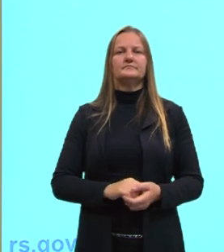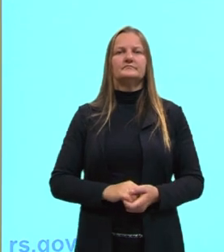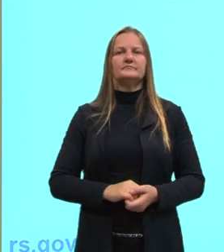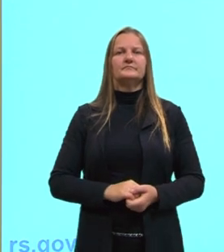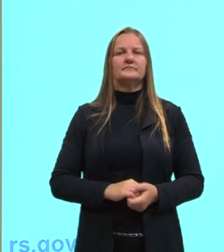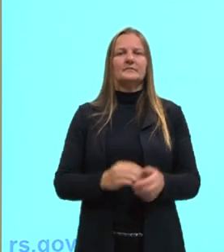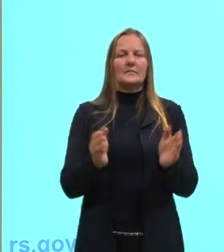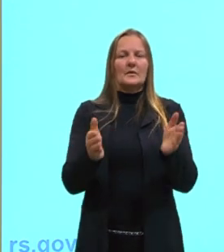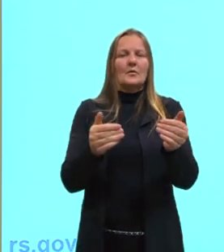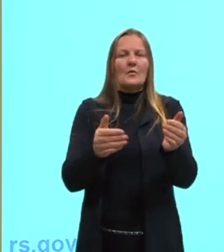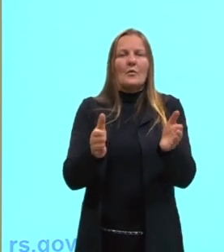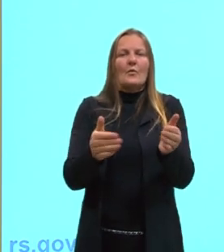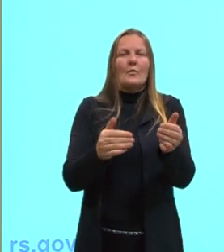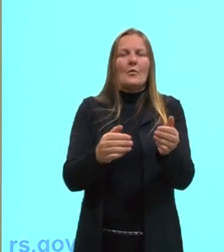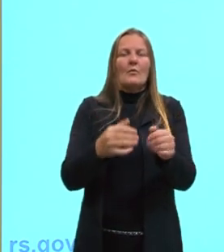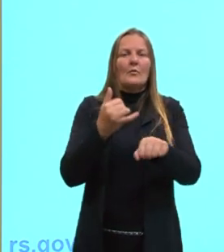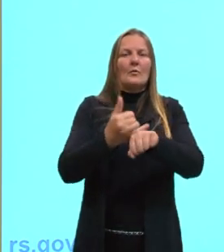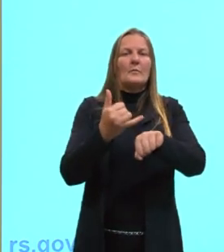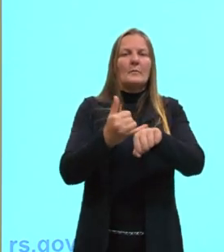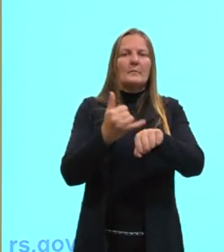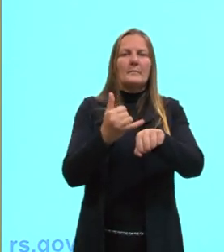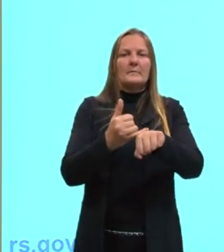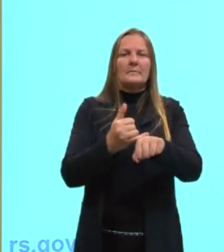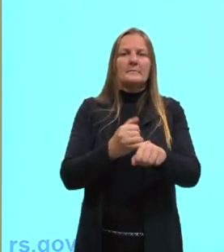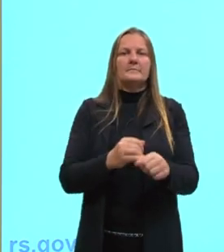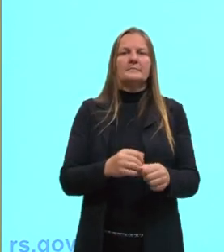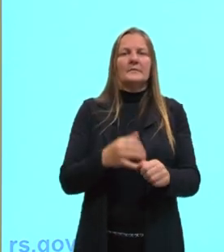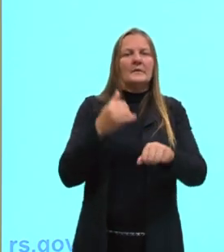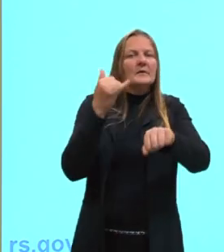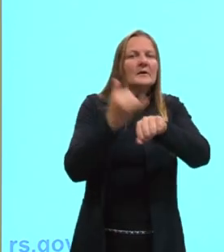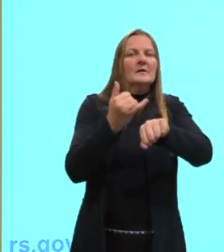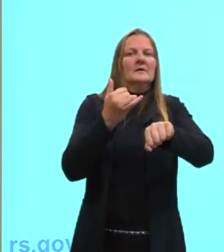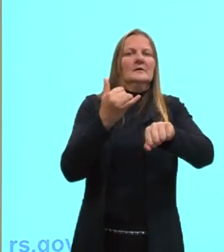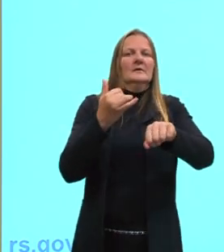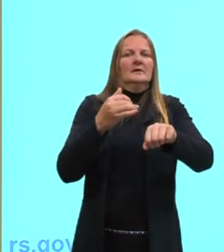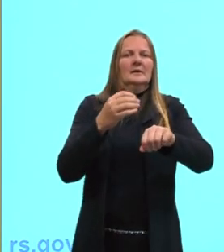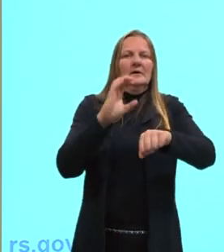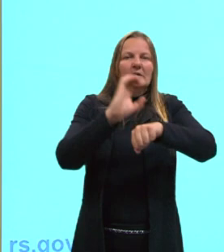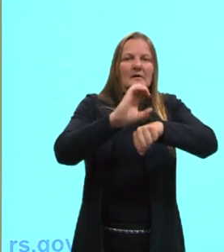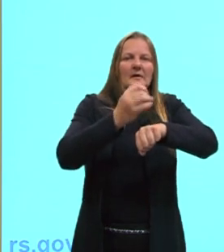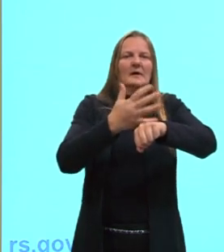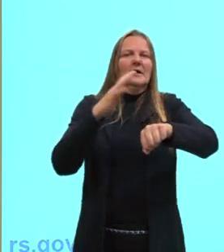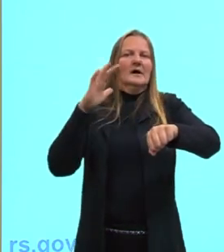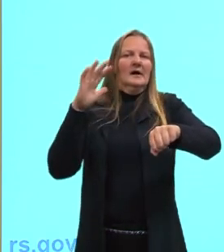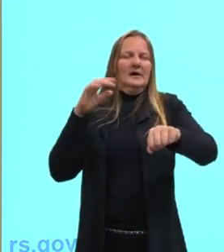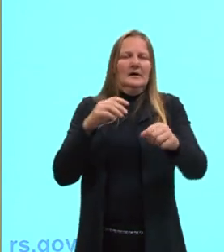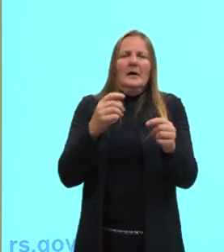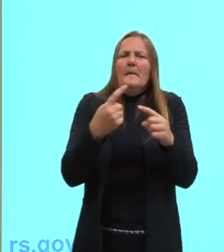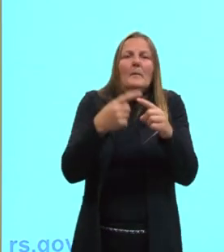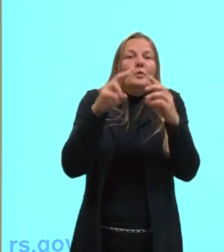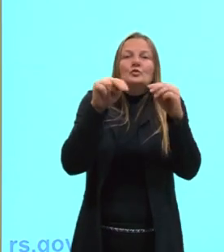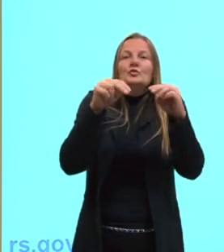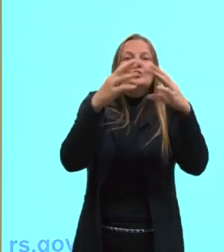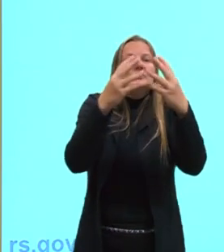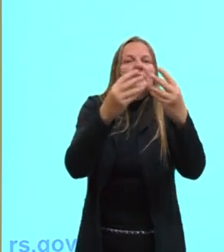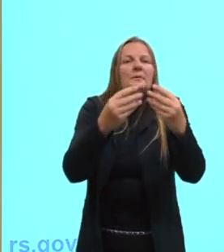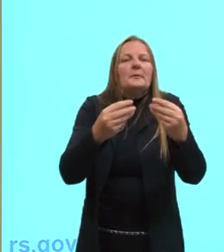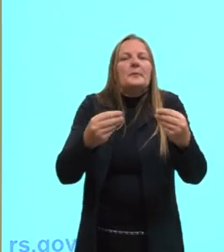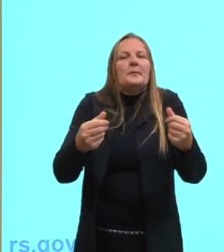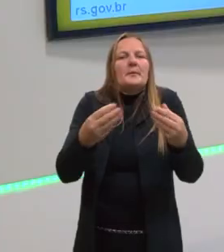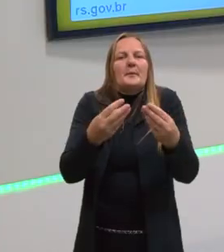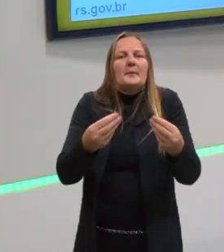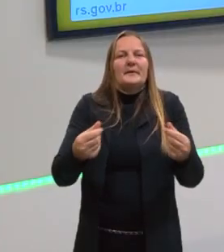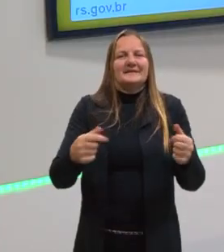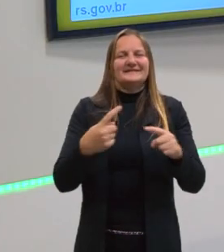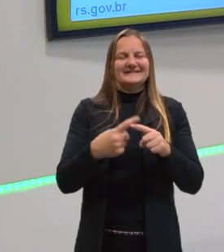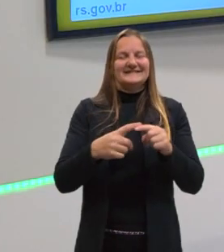num cubo de metal, né? De ferro, de cobre, enfim. Ele não vai derreter, né, Só se a gente colocar